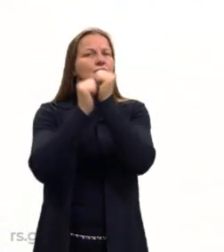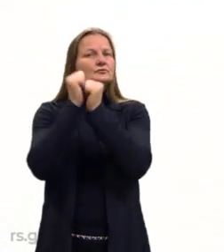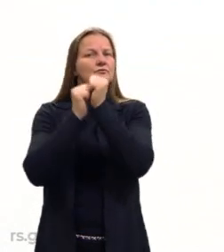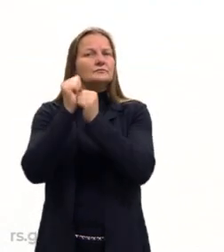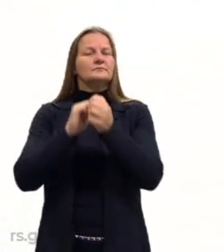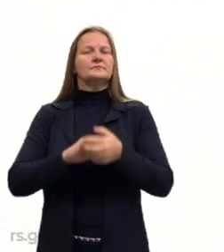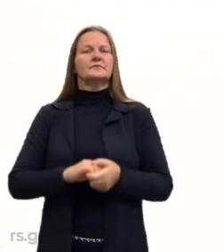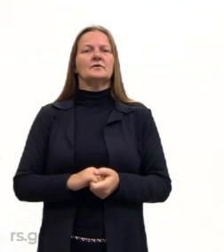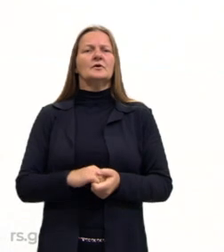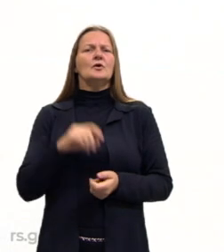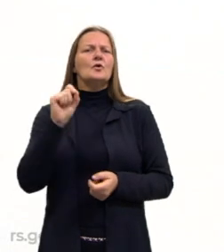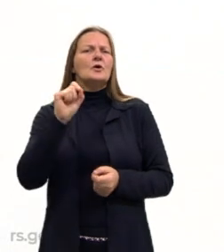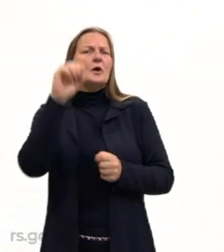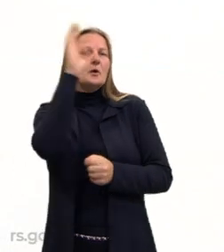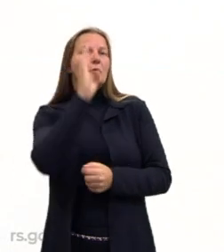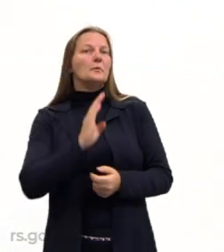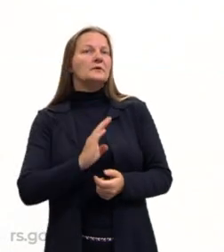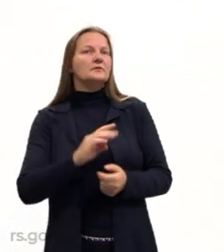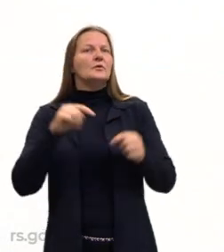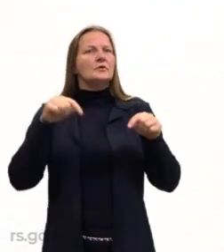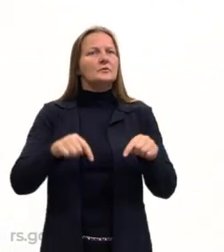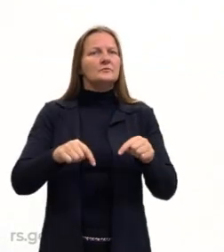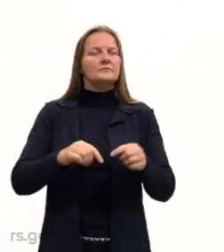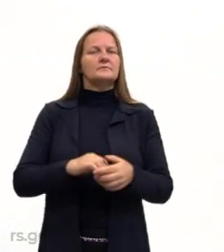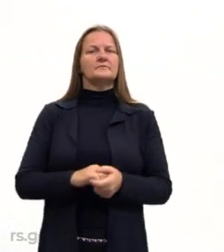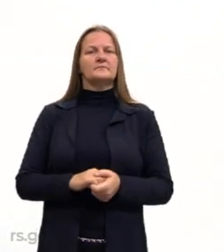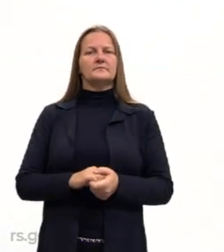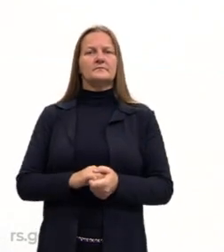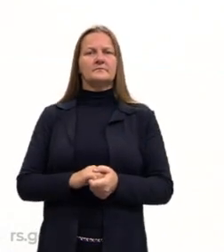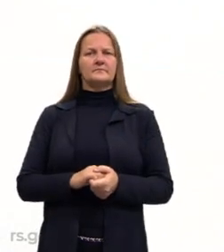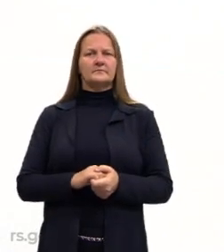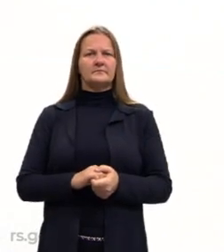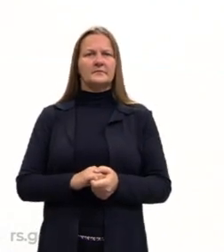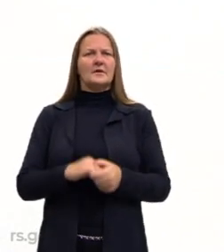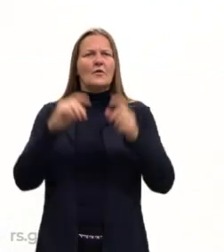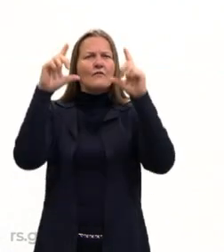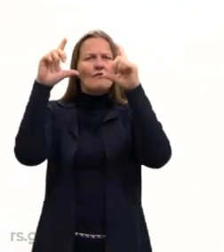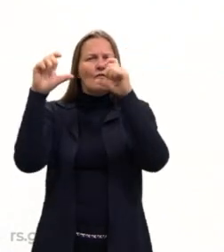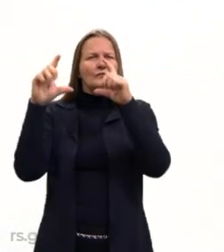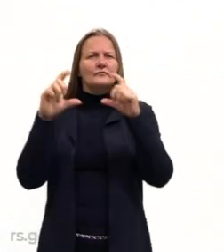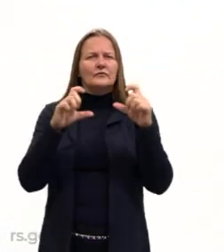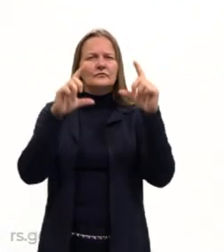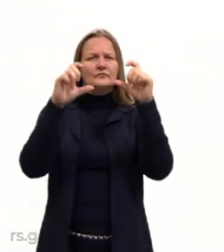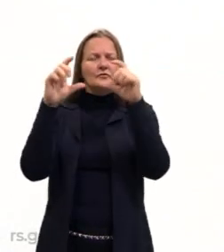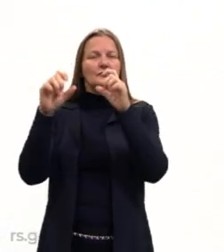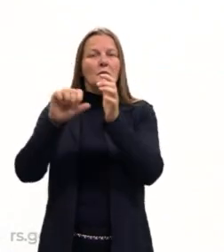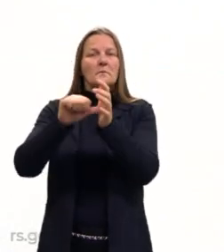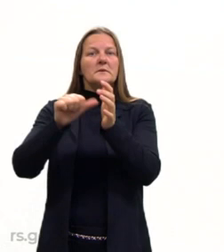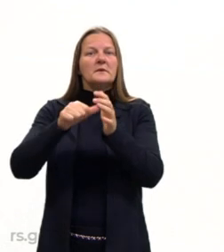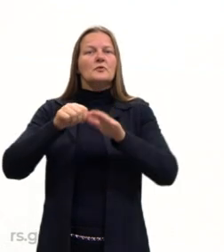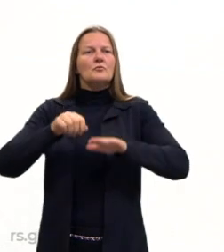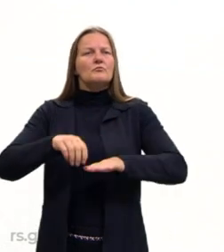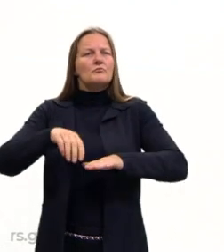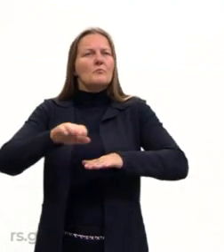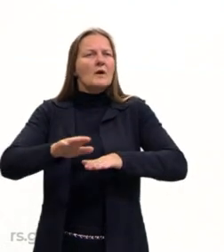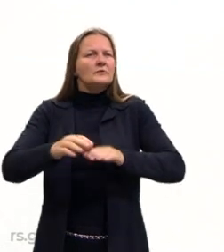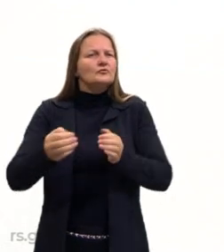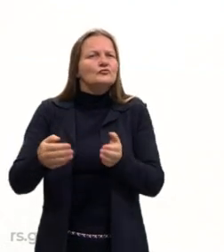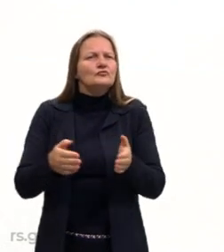E a industrialização brasileira, tá, meninos e meninas? eu trago aqui duas fotos para vocês, né? Os primeiros passos aí da